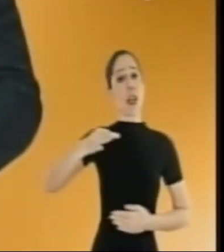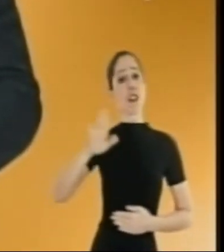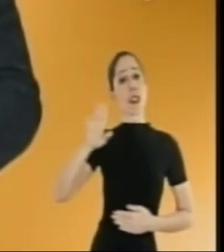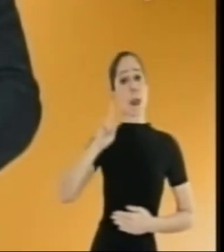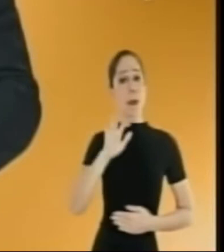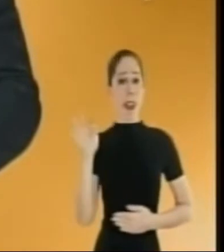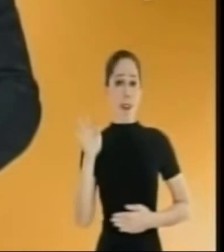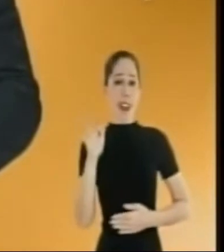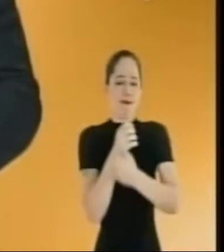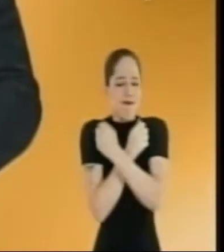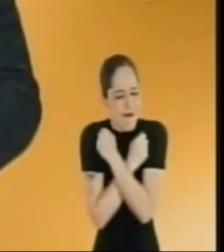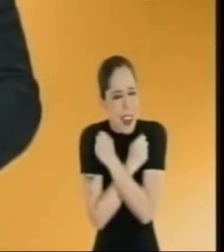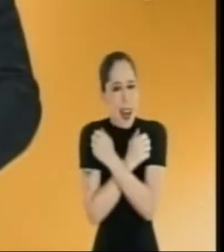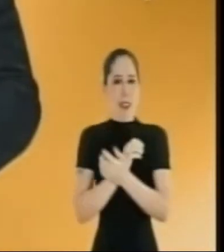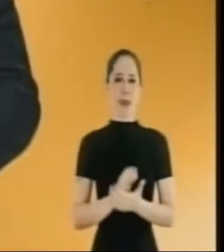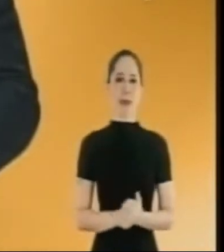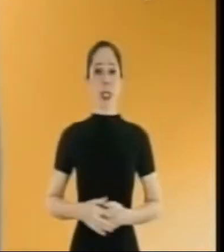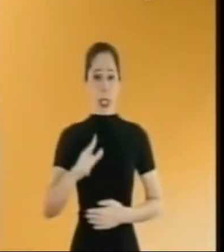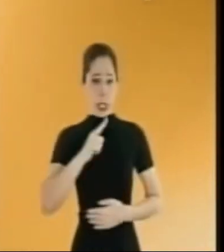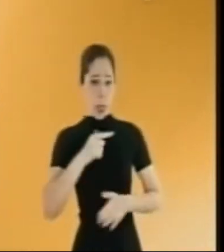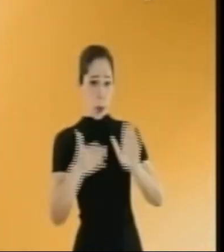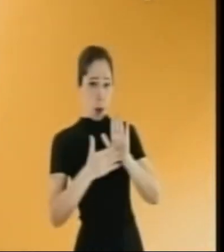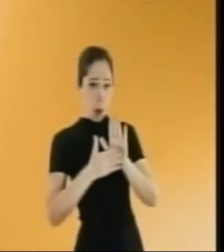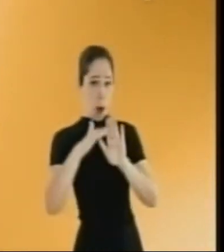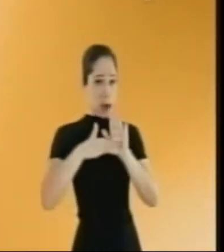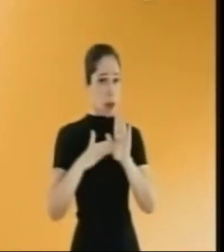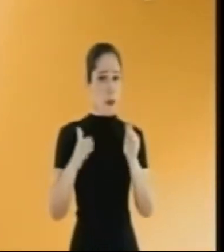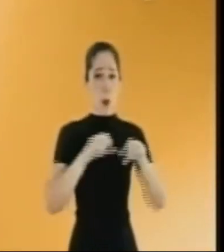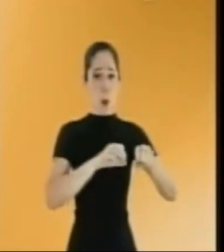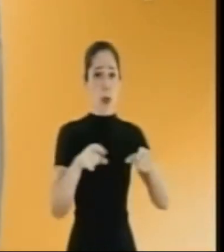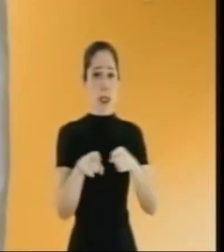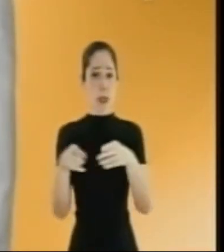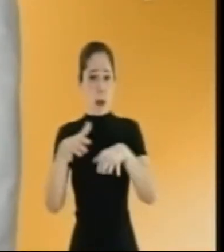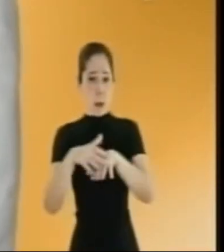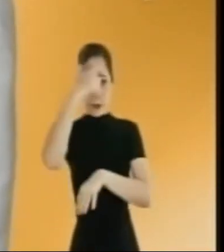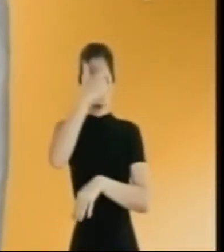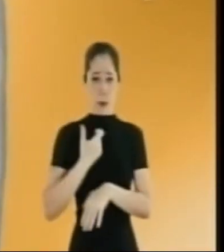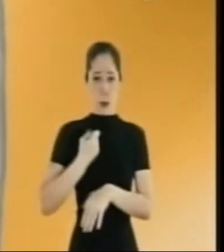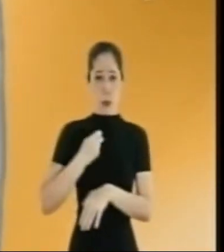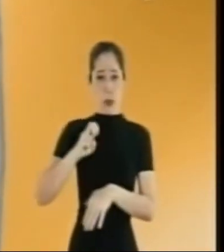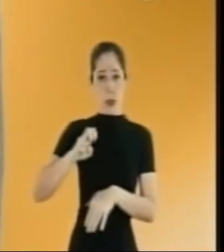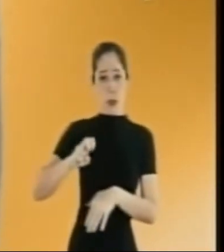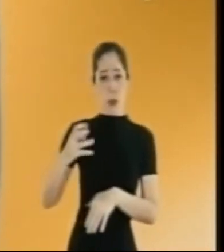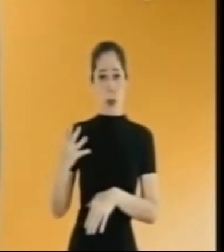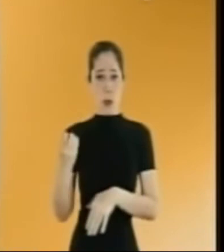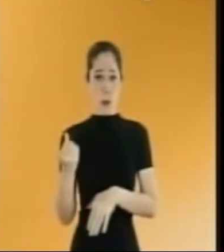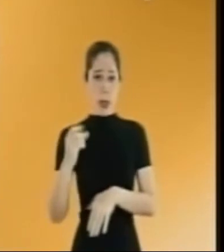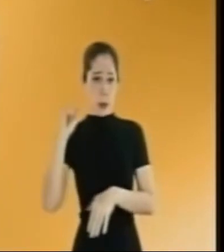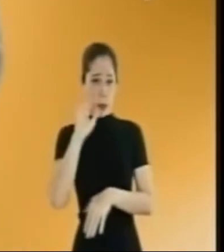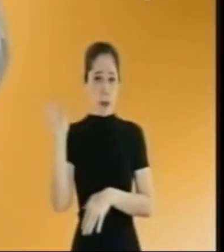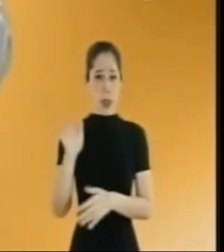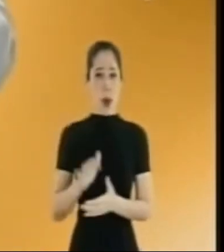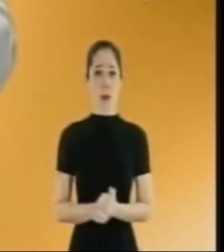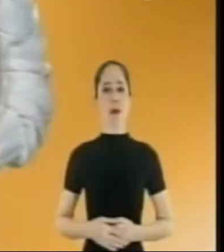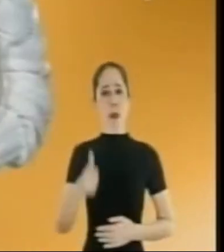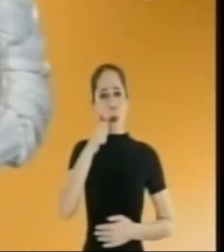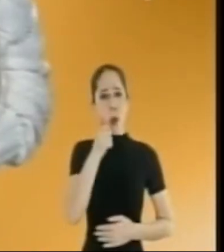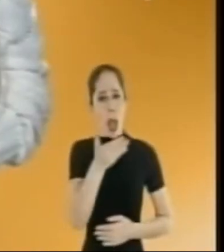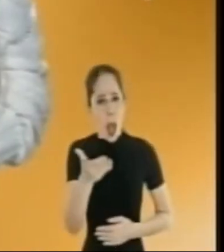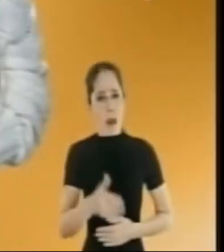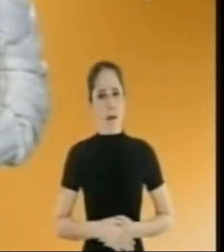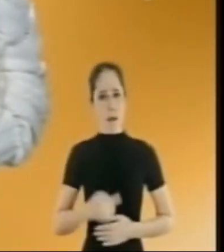Seu candidato a deputado federal. Um forte abraço. Tenho propósito para educação e inclusão. Amaral Negrito, 55,46, deputado federal.